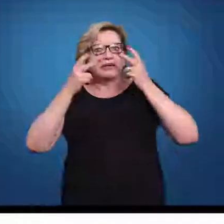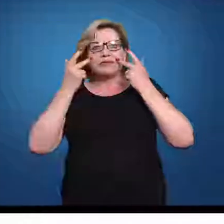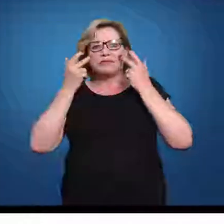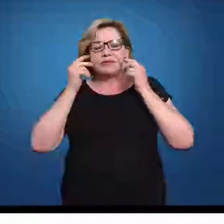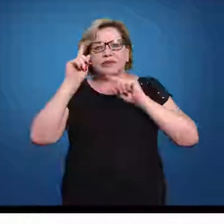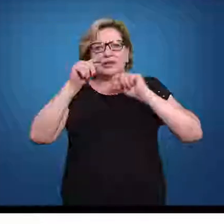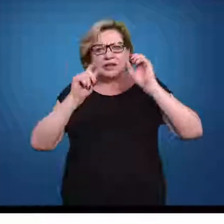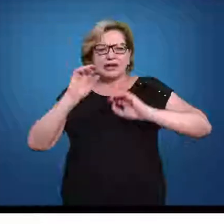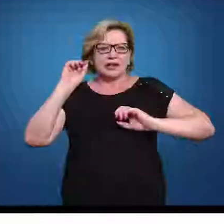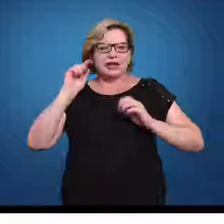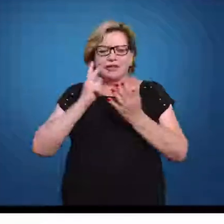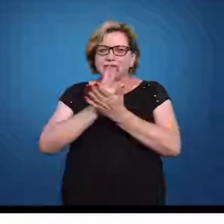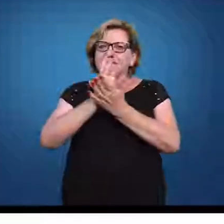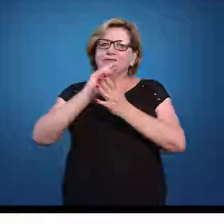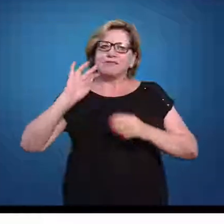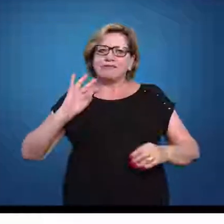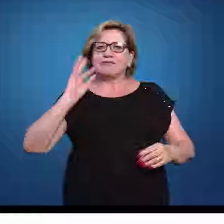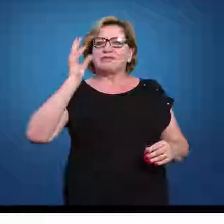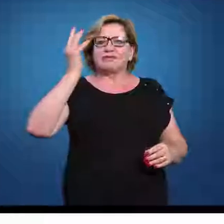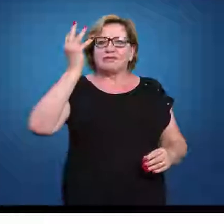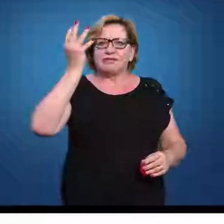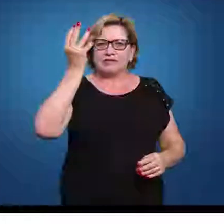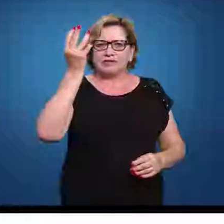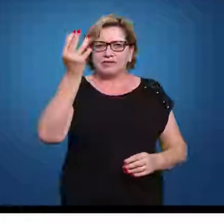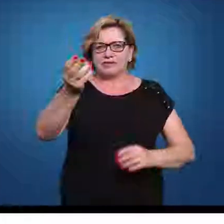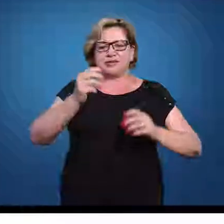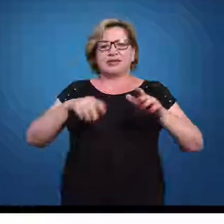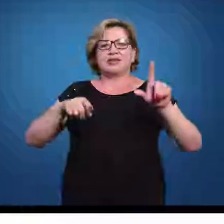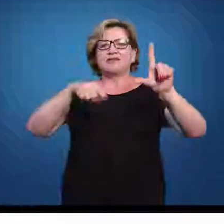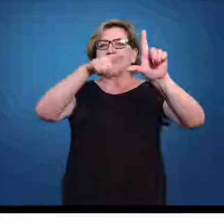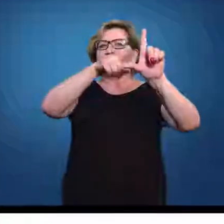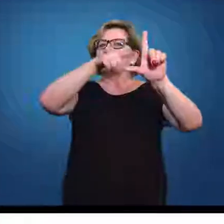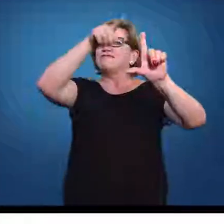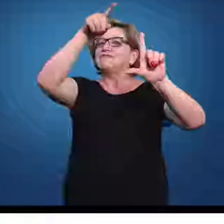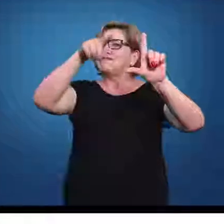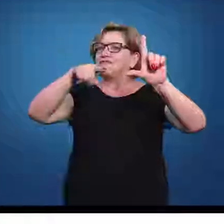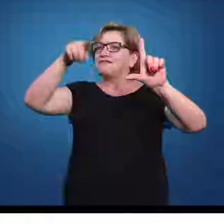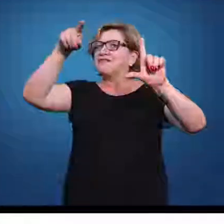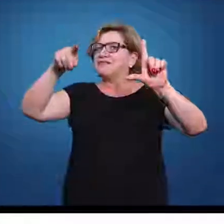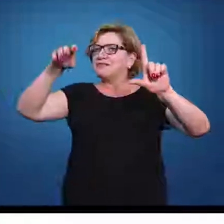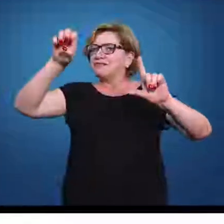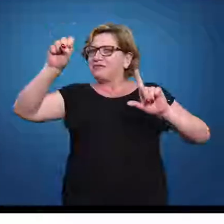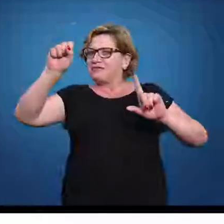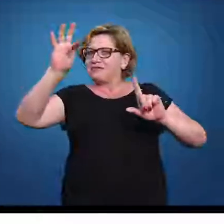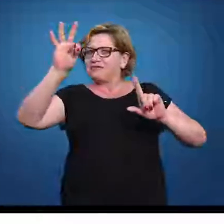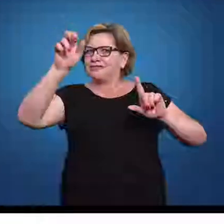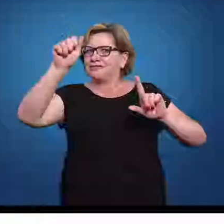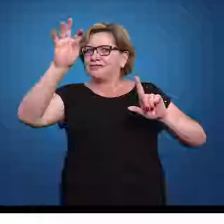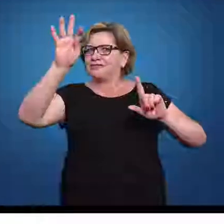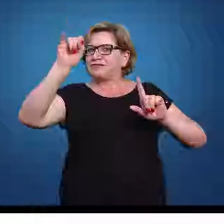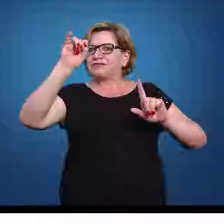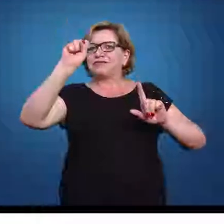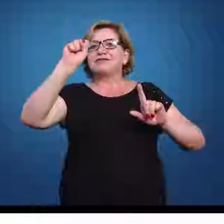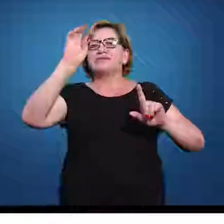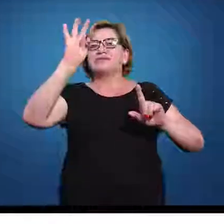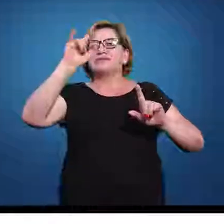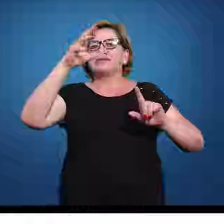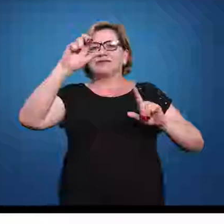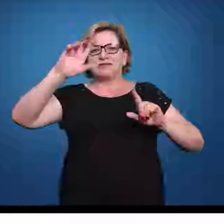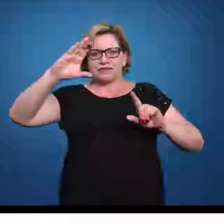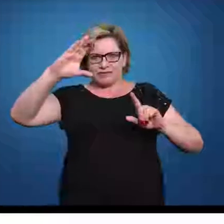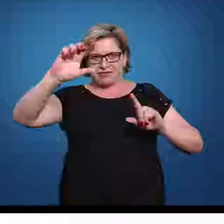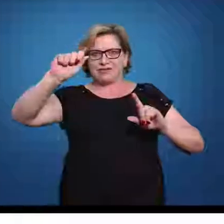sem dúvida a distribuição mais utilizada em estatística, além de ser a mais utilizada, talvez seja realmente a mais importante.